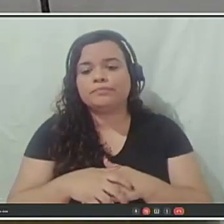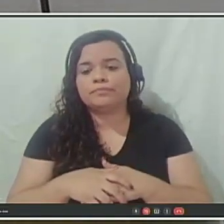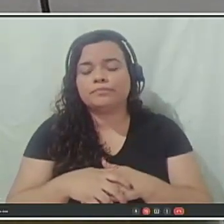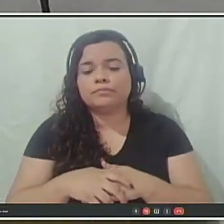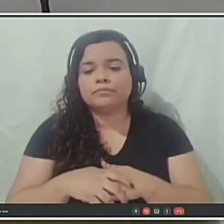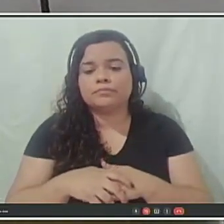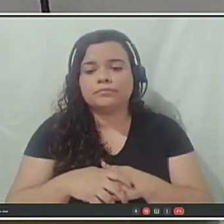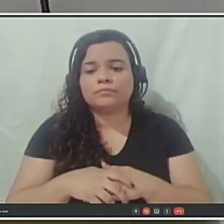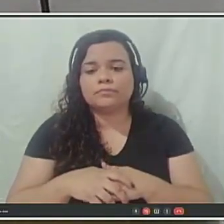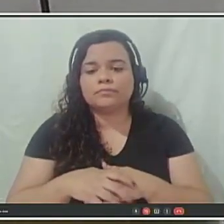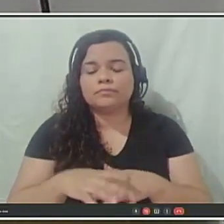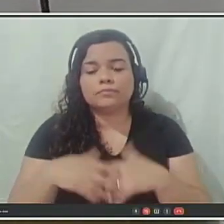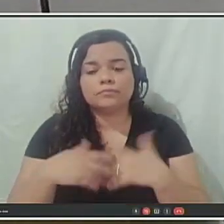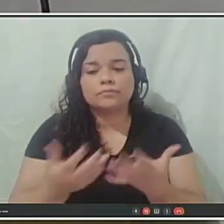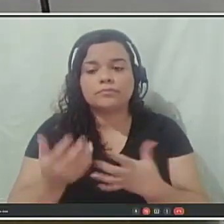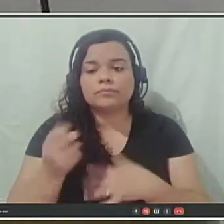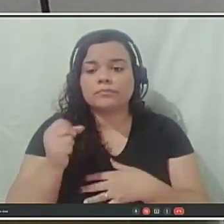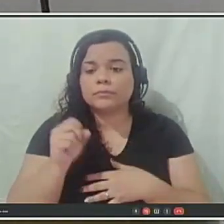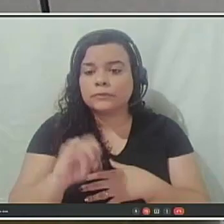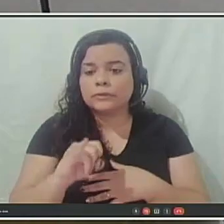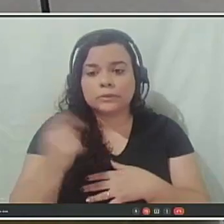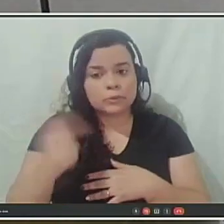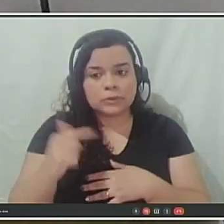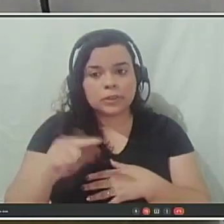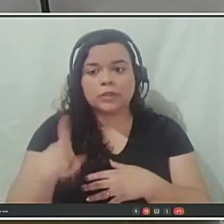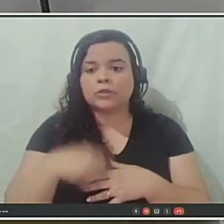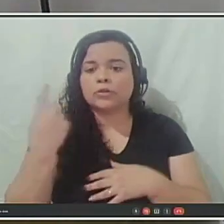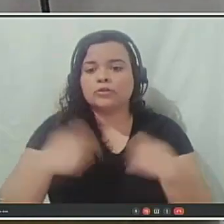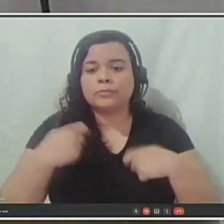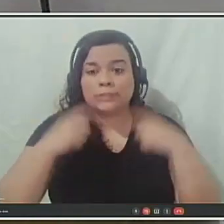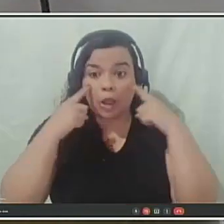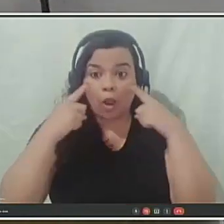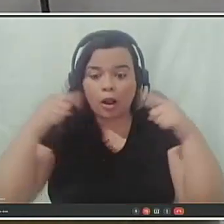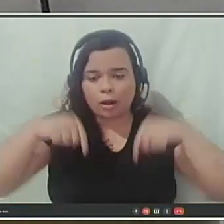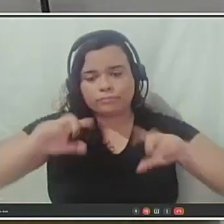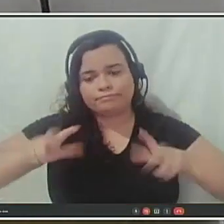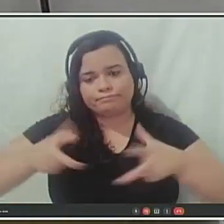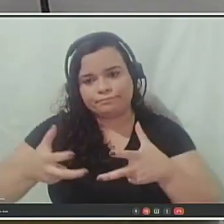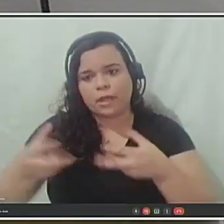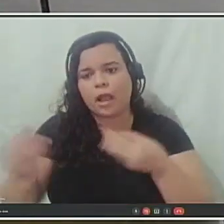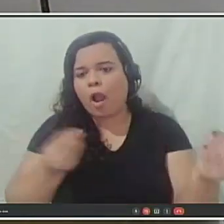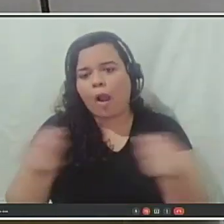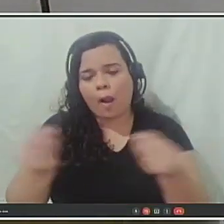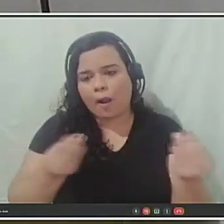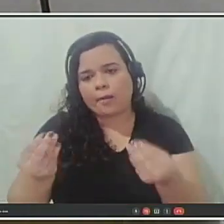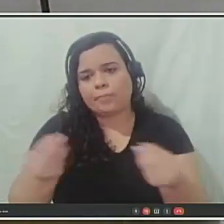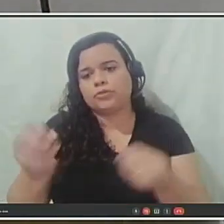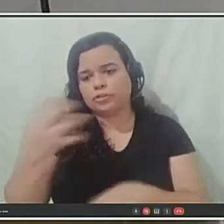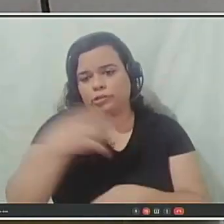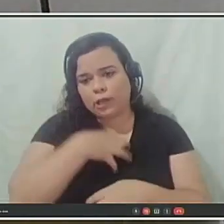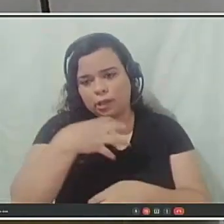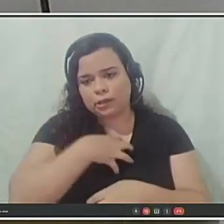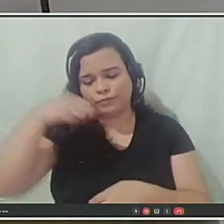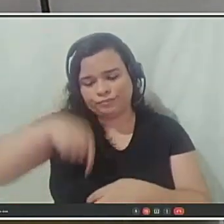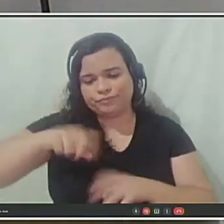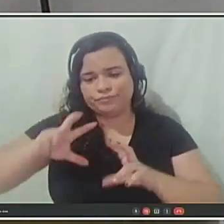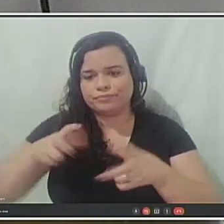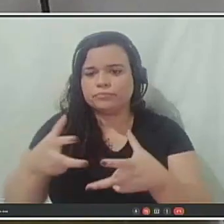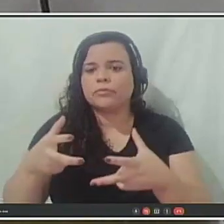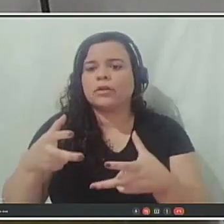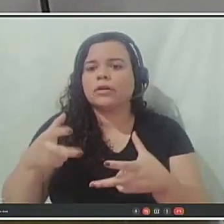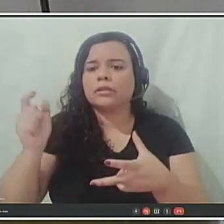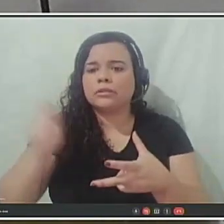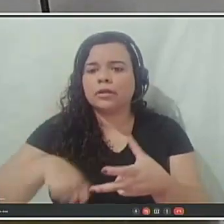caso não, teremos que ver aqui na Casa de Leis como proceder, de que forma a Casa de Leis, as vossas